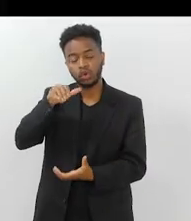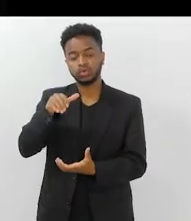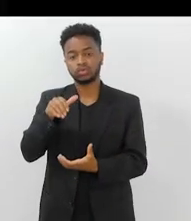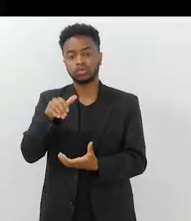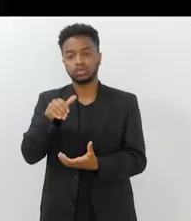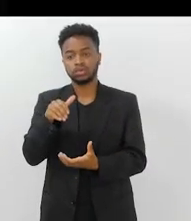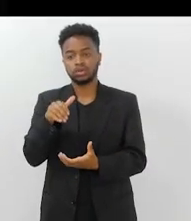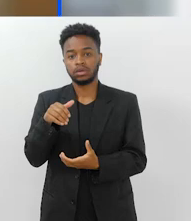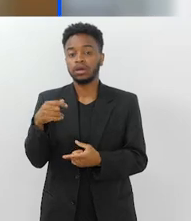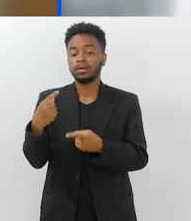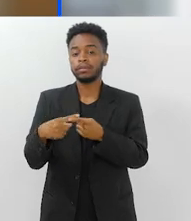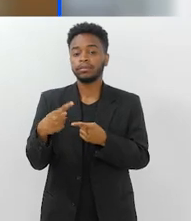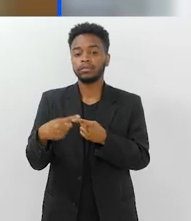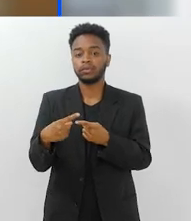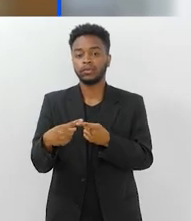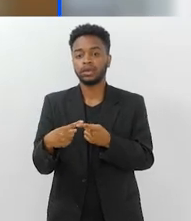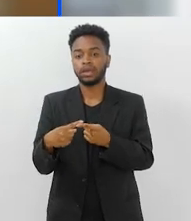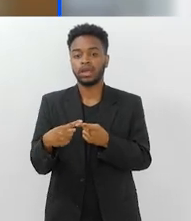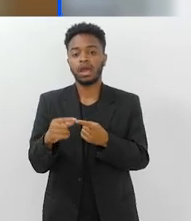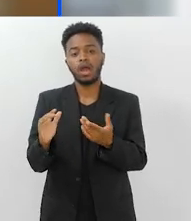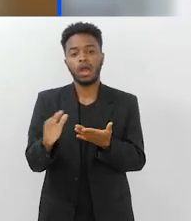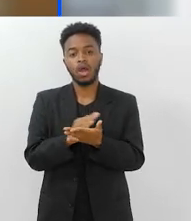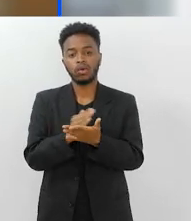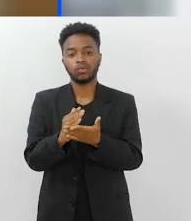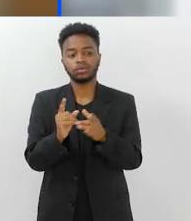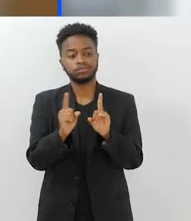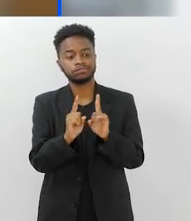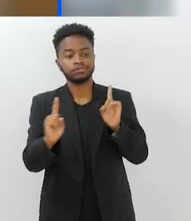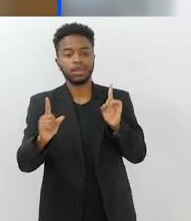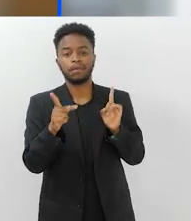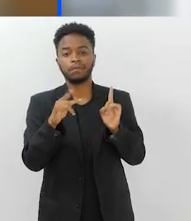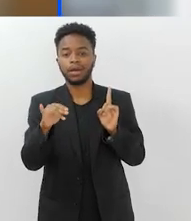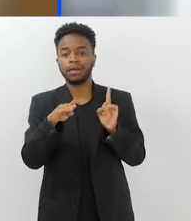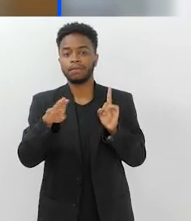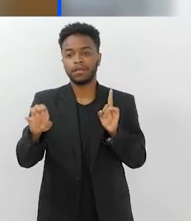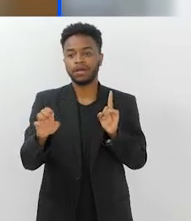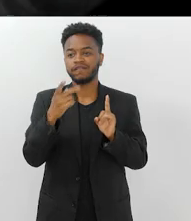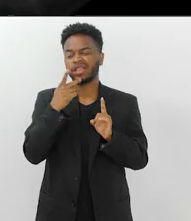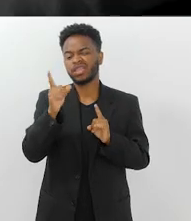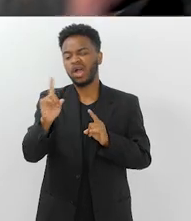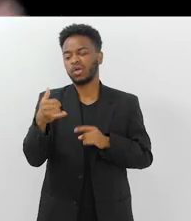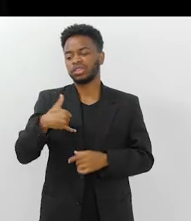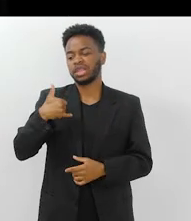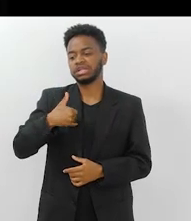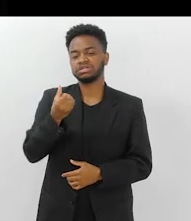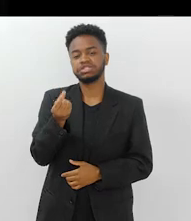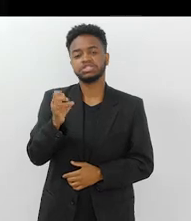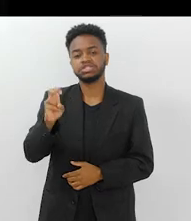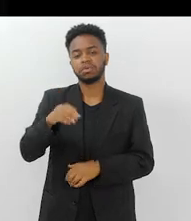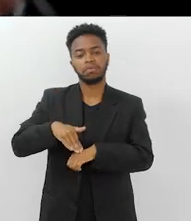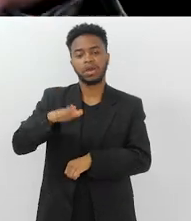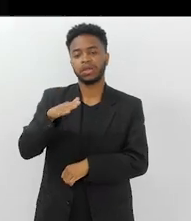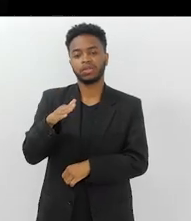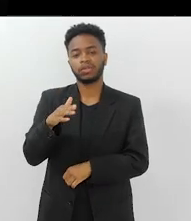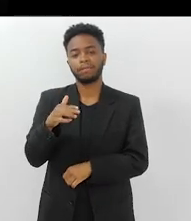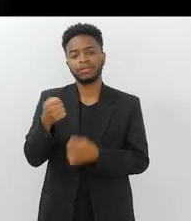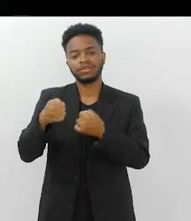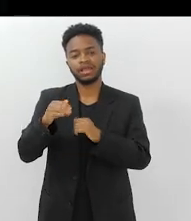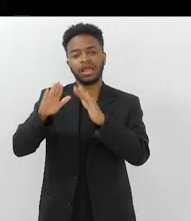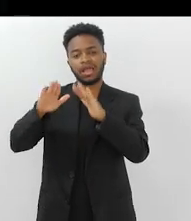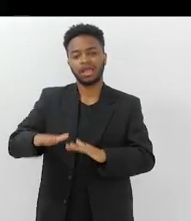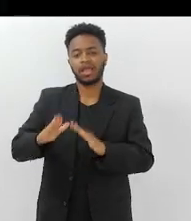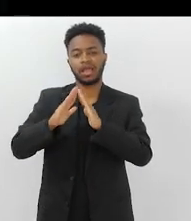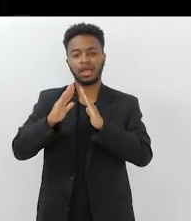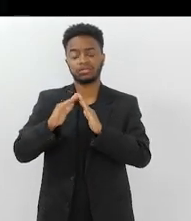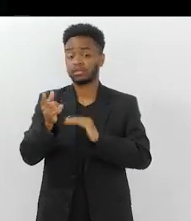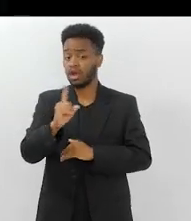de estar inserindo. Muitos deixam o pai amanhã, não, já está, passou dos 65 anos, não tem mais ficar saindo, fica